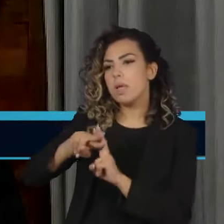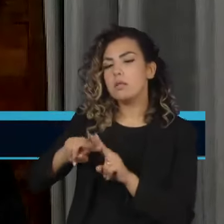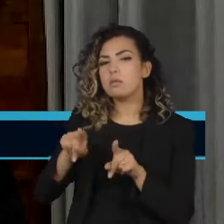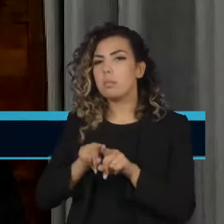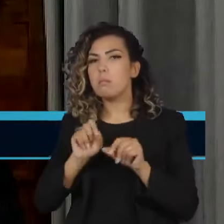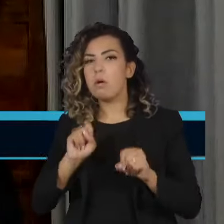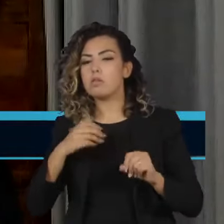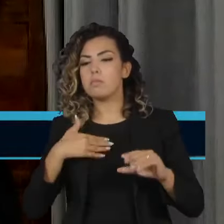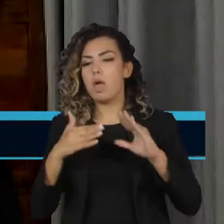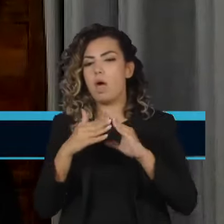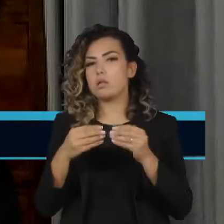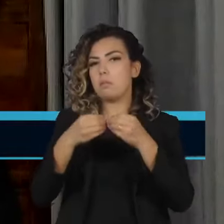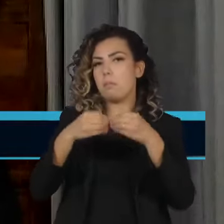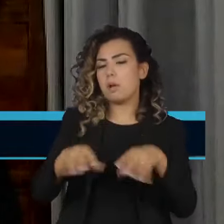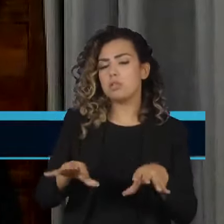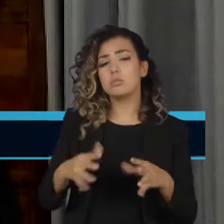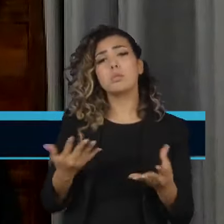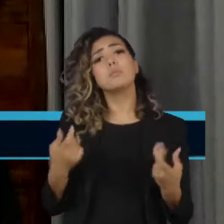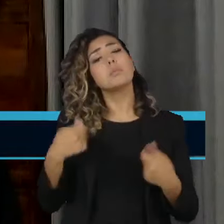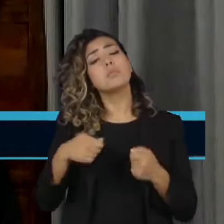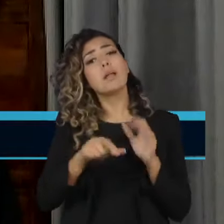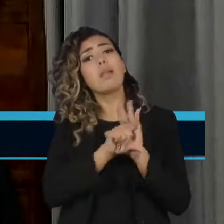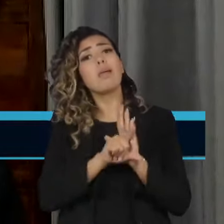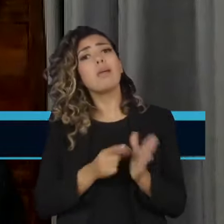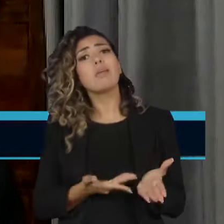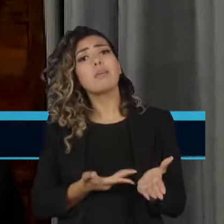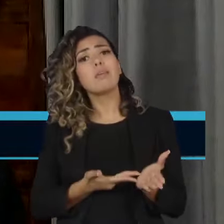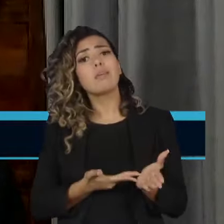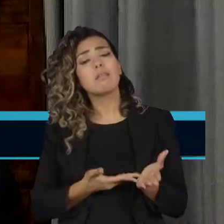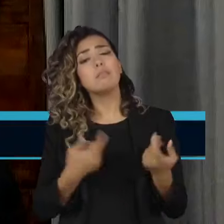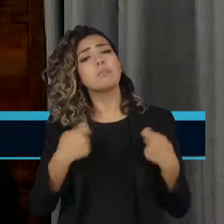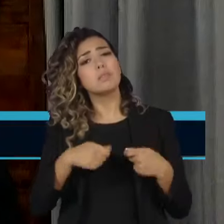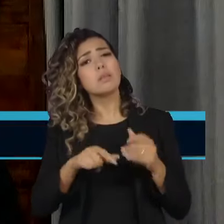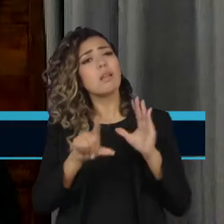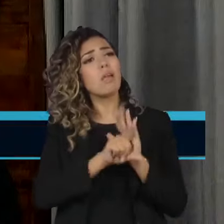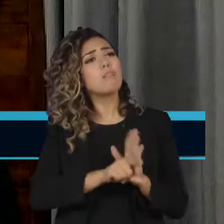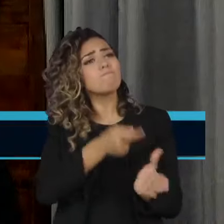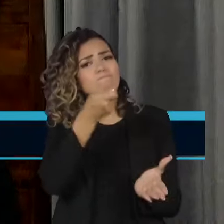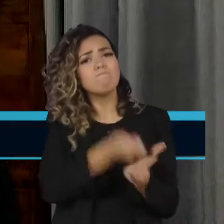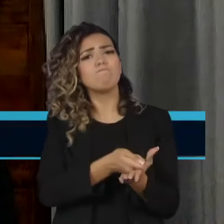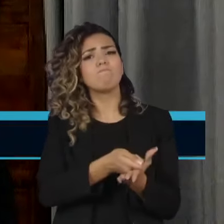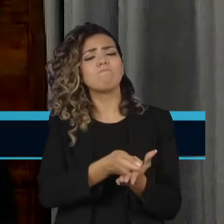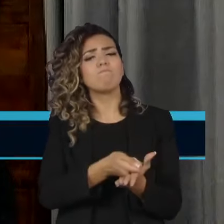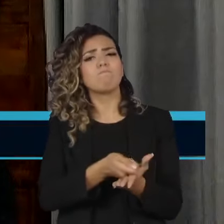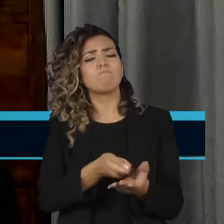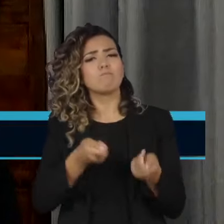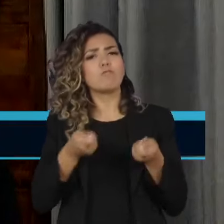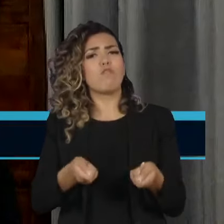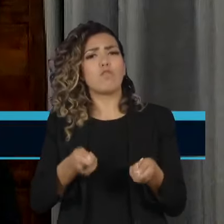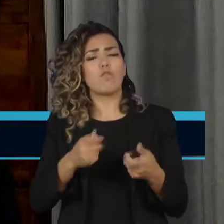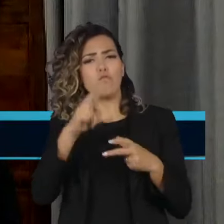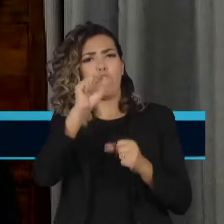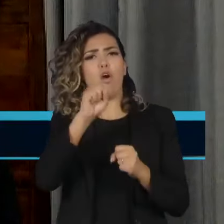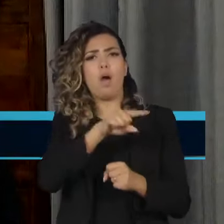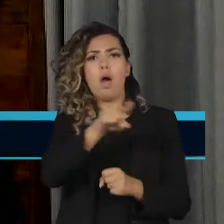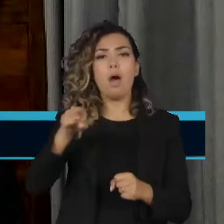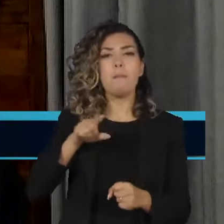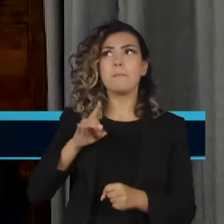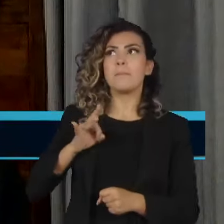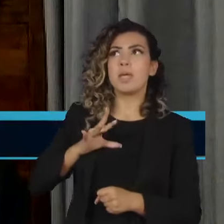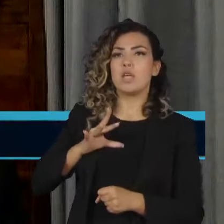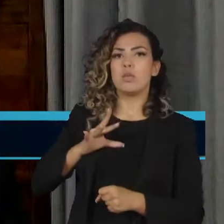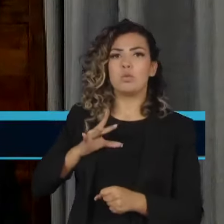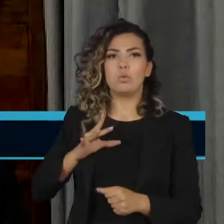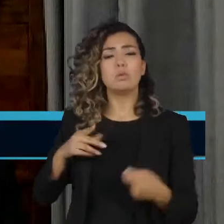A gente precisa de uma legislação que realmente imponha algum regime de medo nessas pessoas. O que a gente